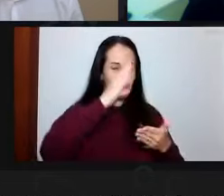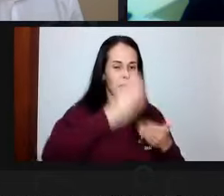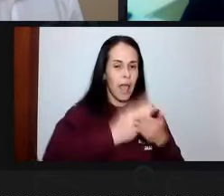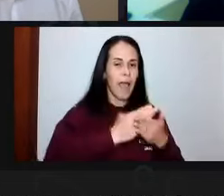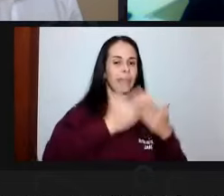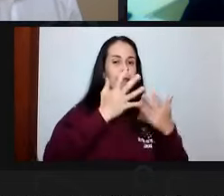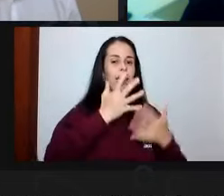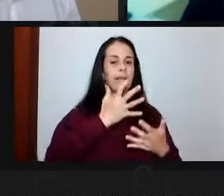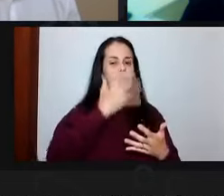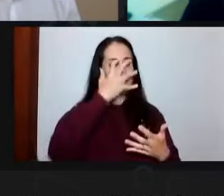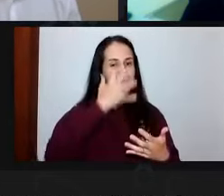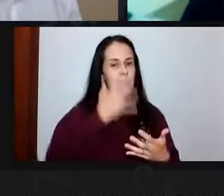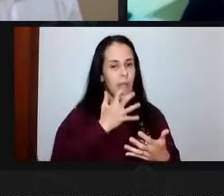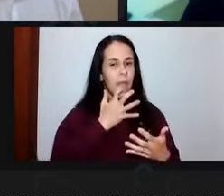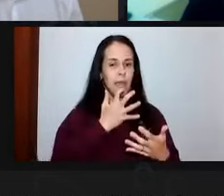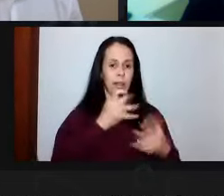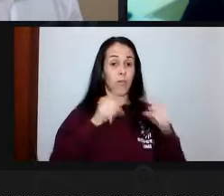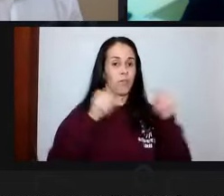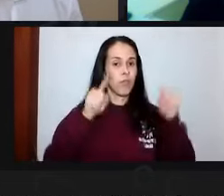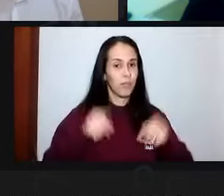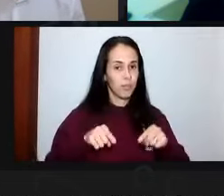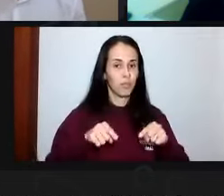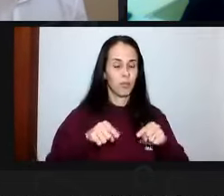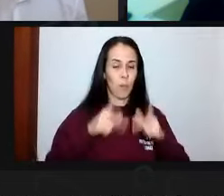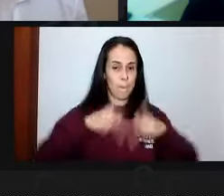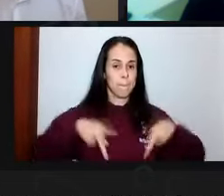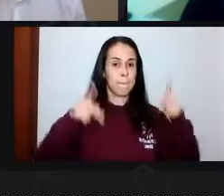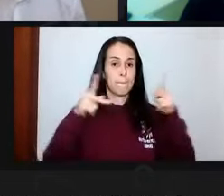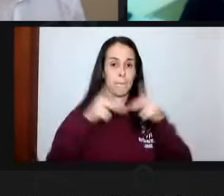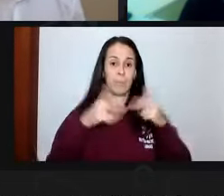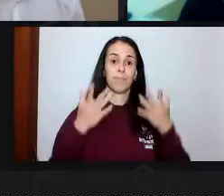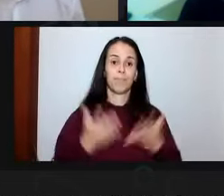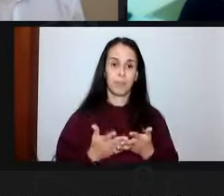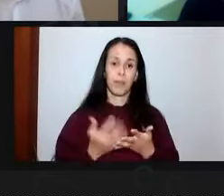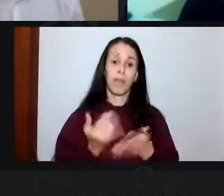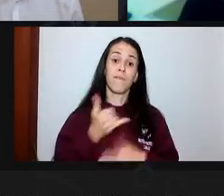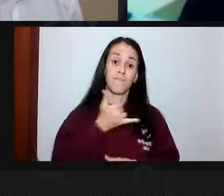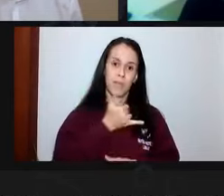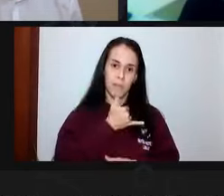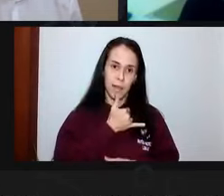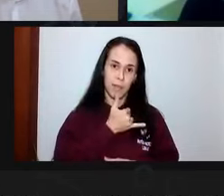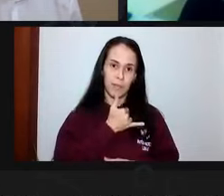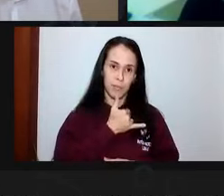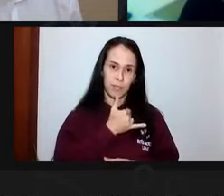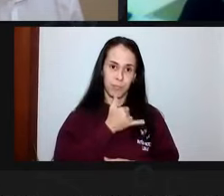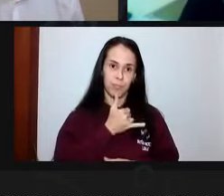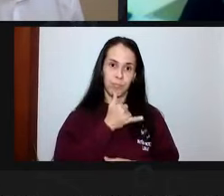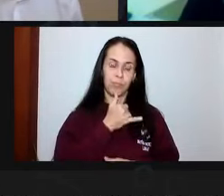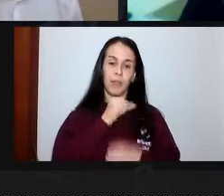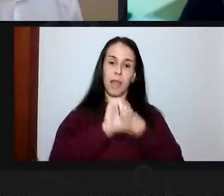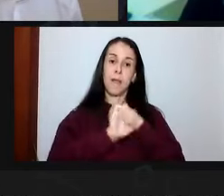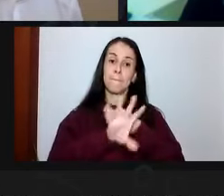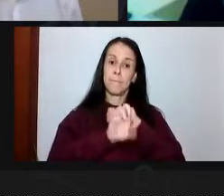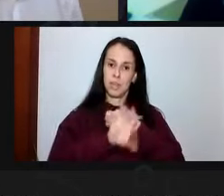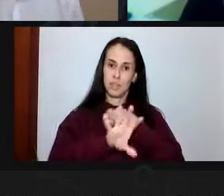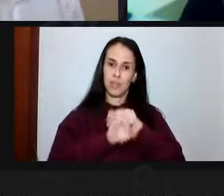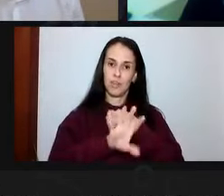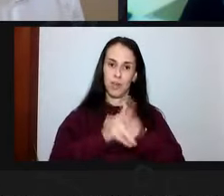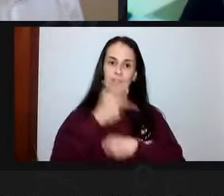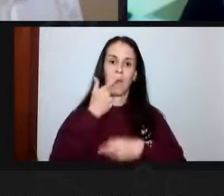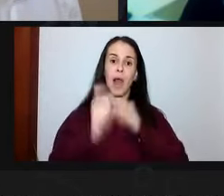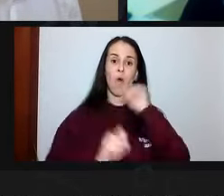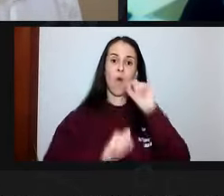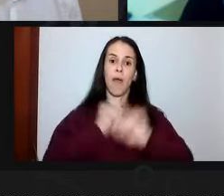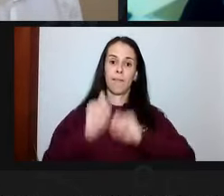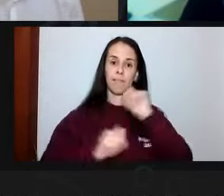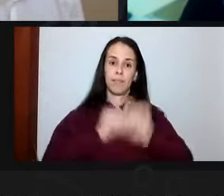temos um, nós somos um dos países, por incrível que pareça, porque a mídia vende uma imagem diferente, por incrível